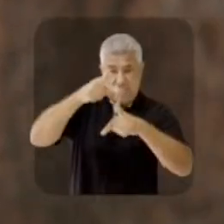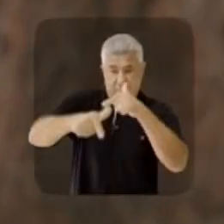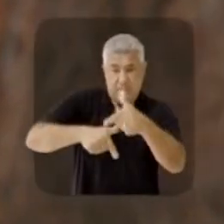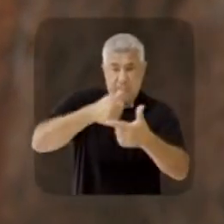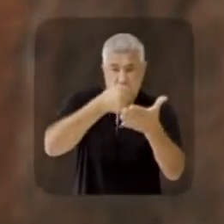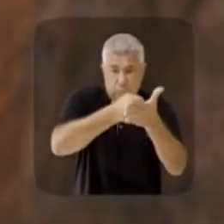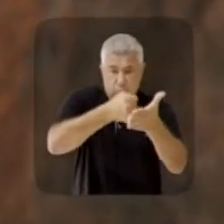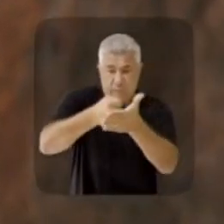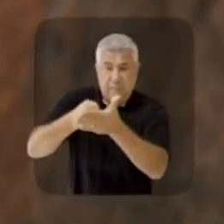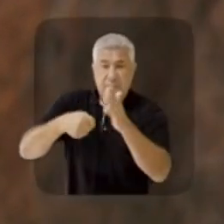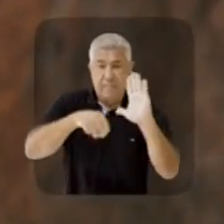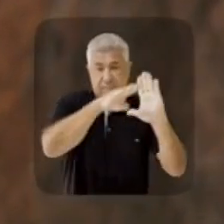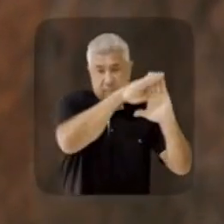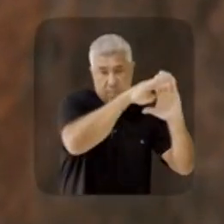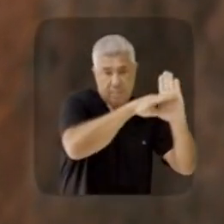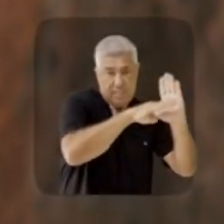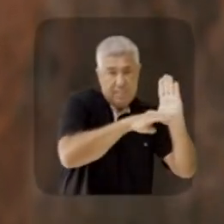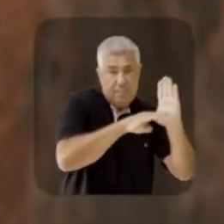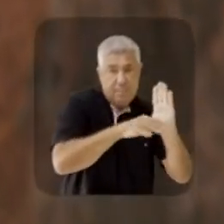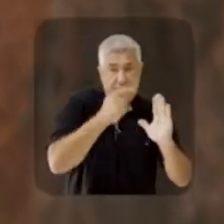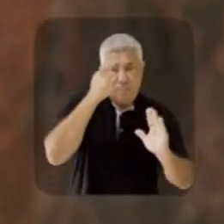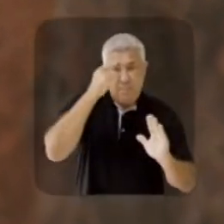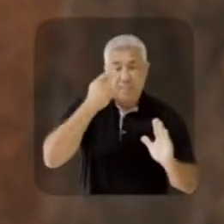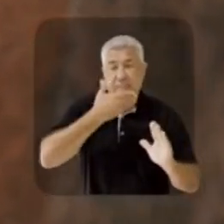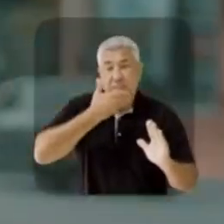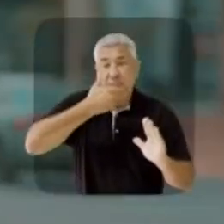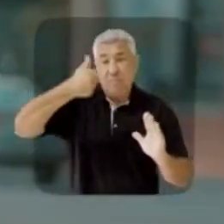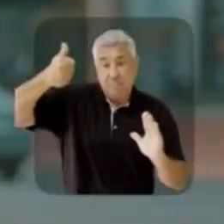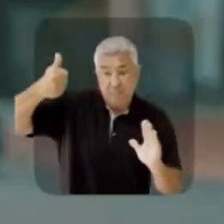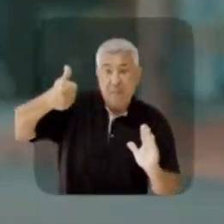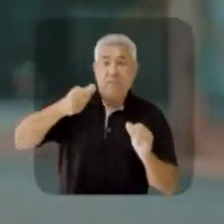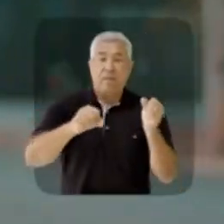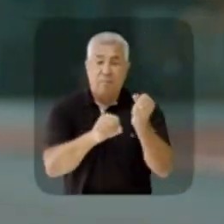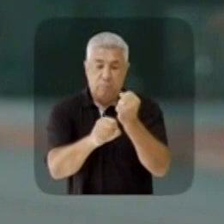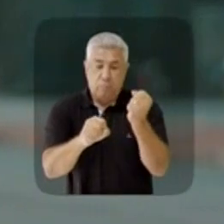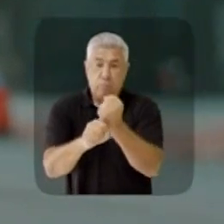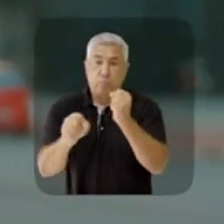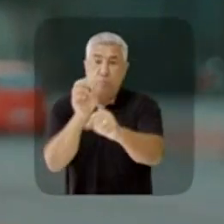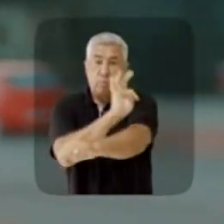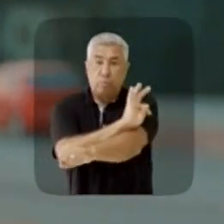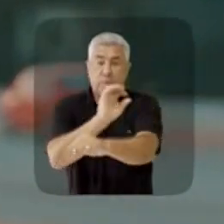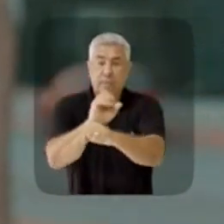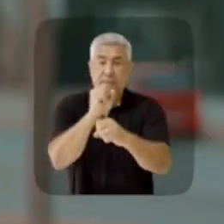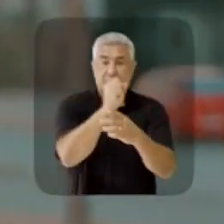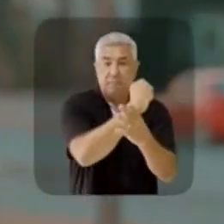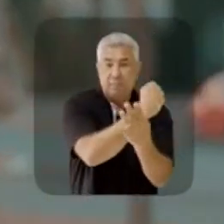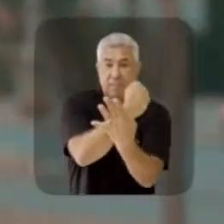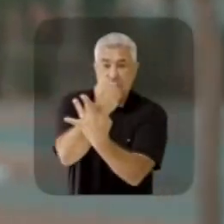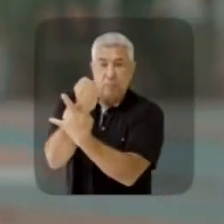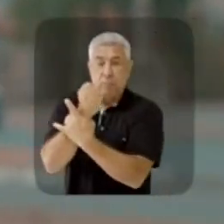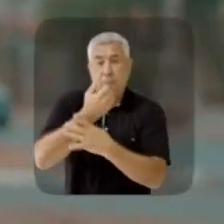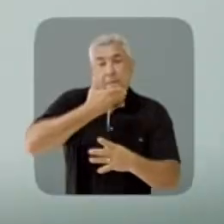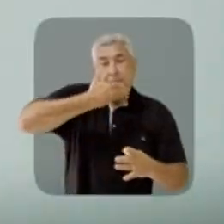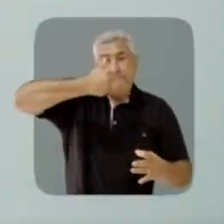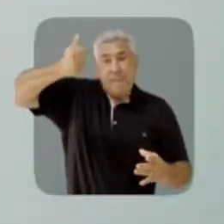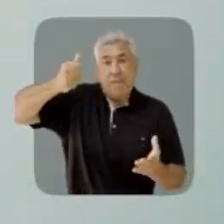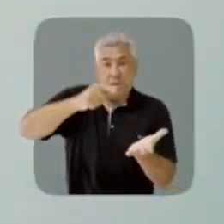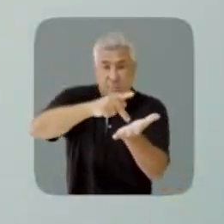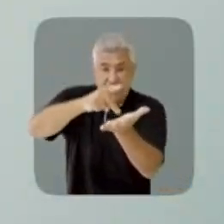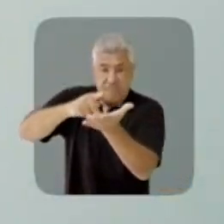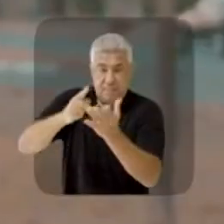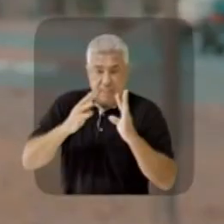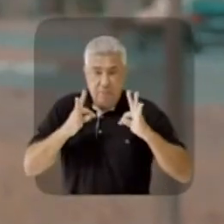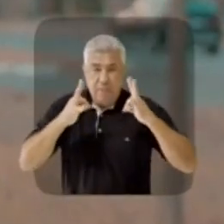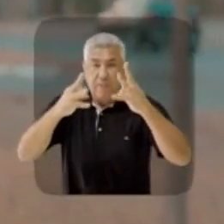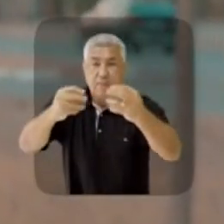determinação, planejamento e pensando no bem das pessoas. E vamos construir um tocantins mais seguro, melhor e mais justo